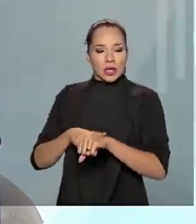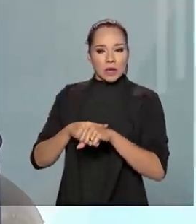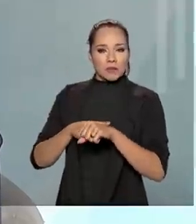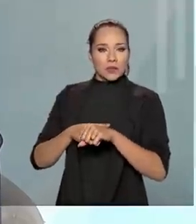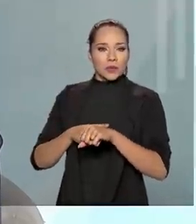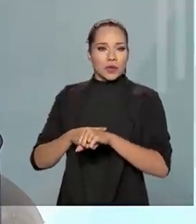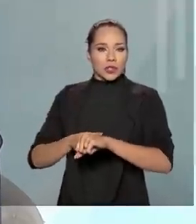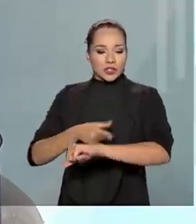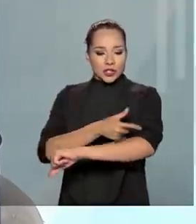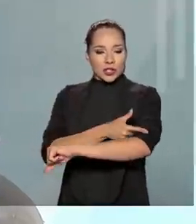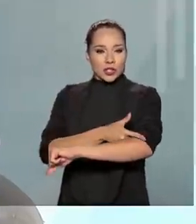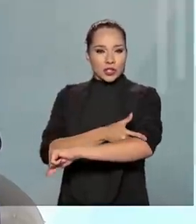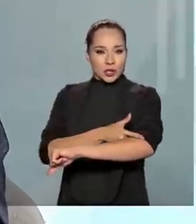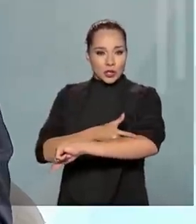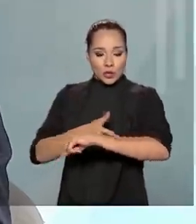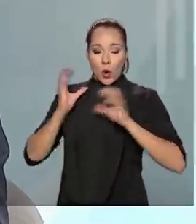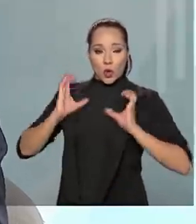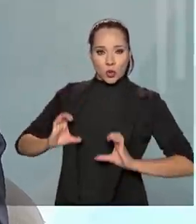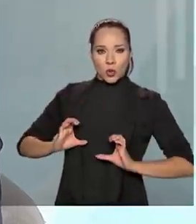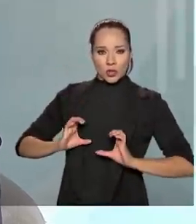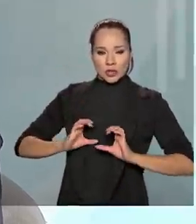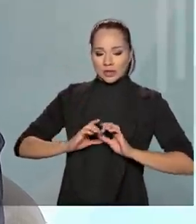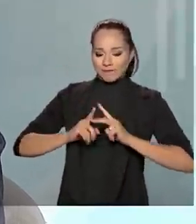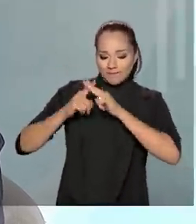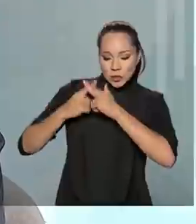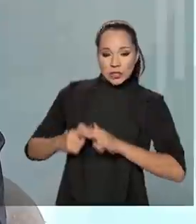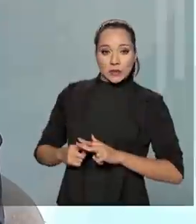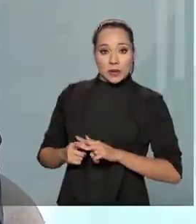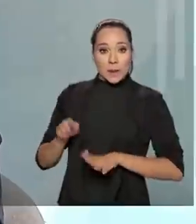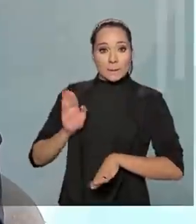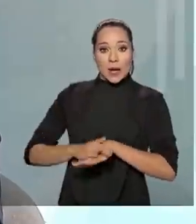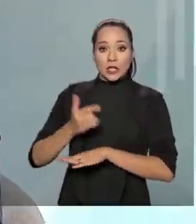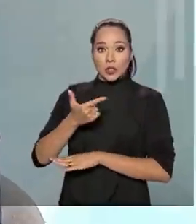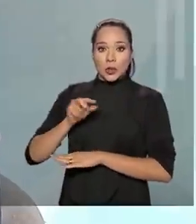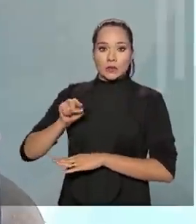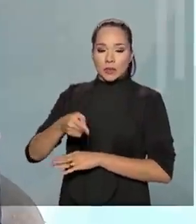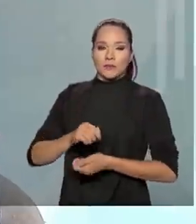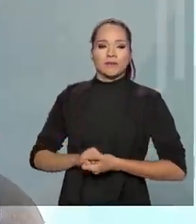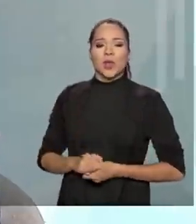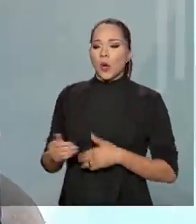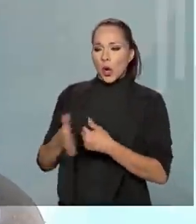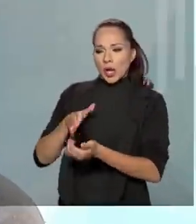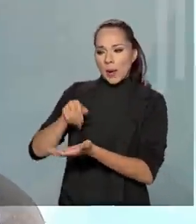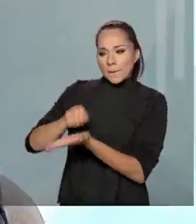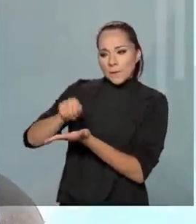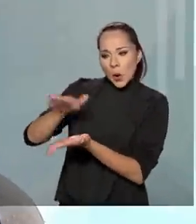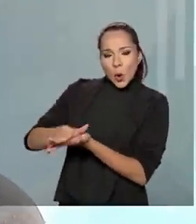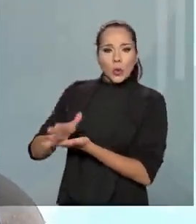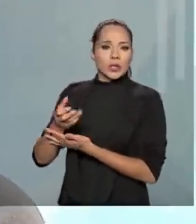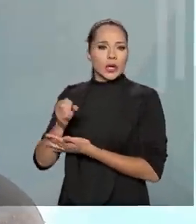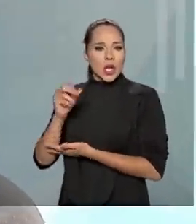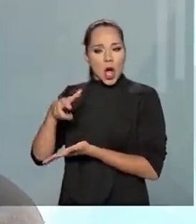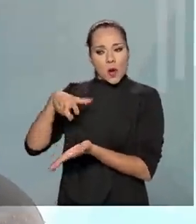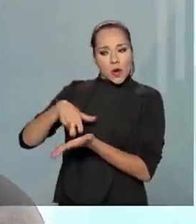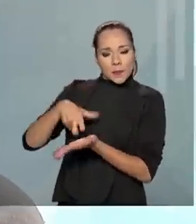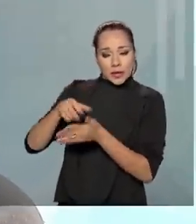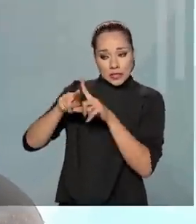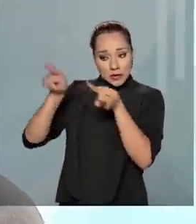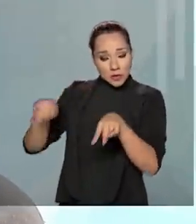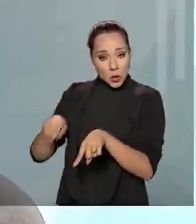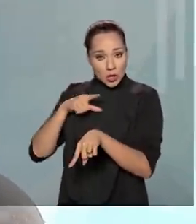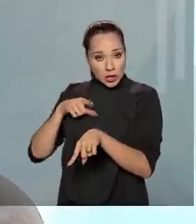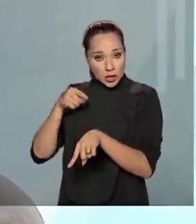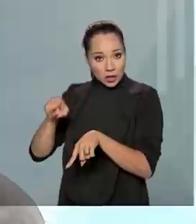conduta, foram mais de 2 mil no último ano, ou seja, qualquer sanção que o servidor, qualquer irregularidade que o servidor cometa,